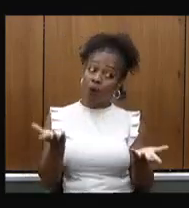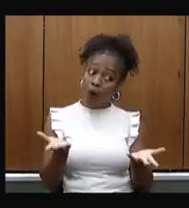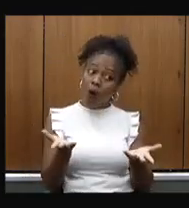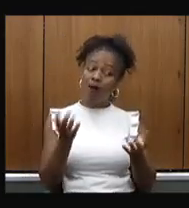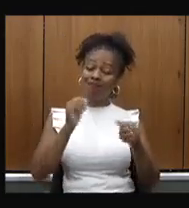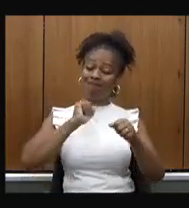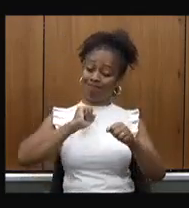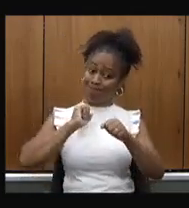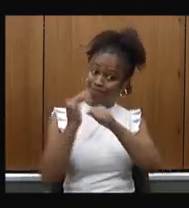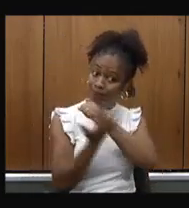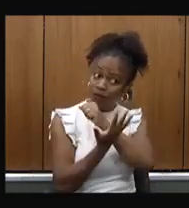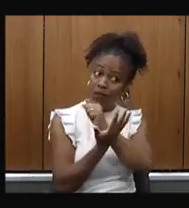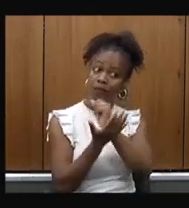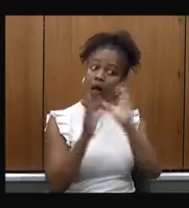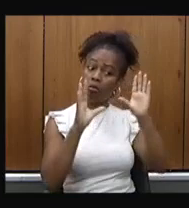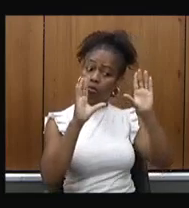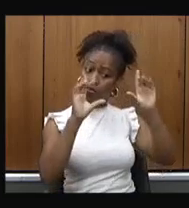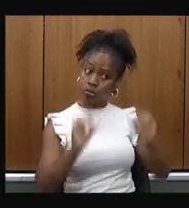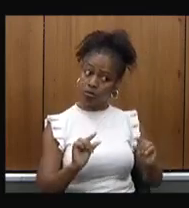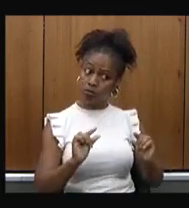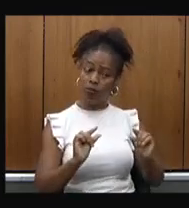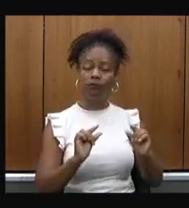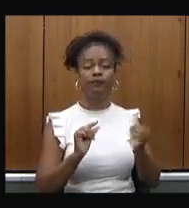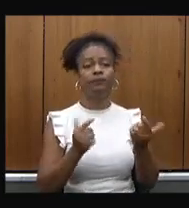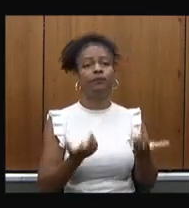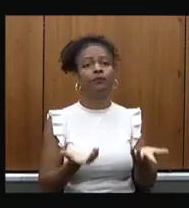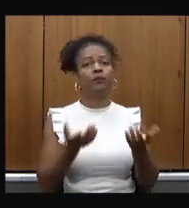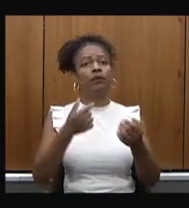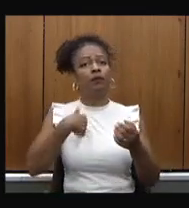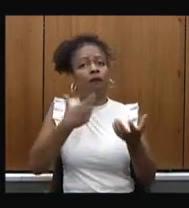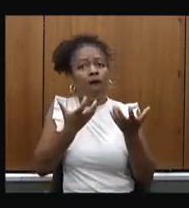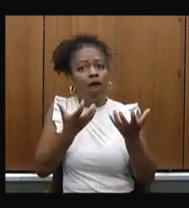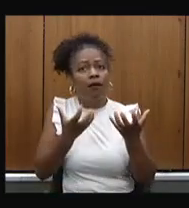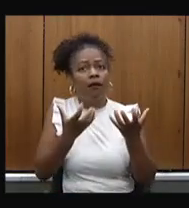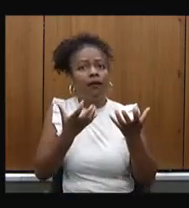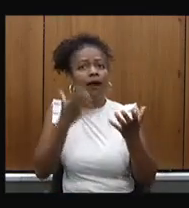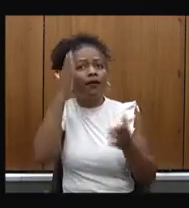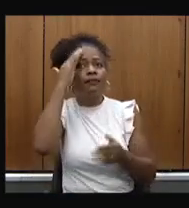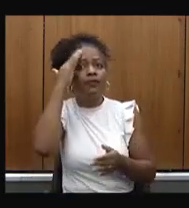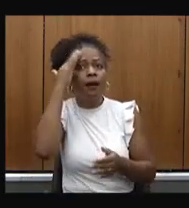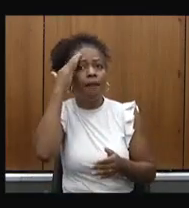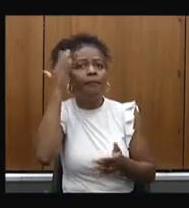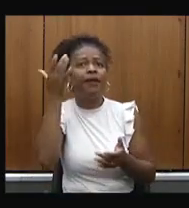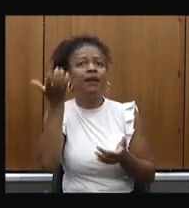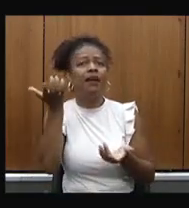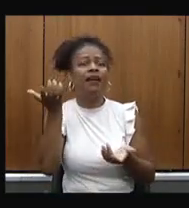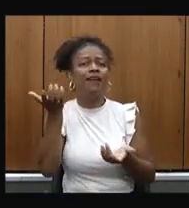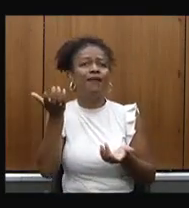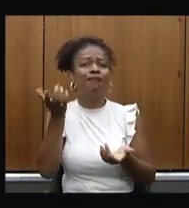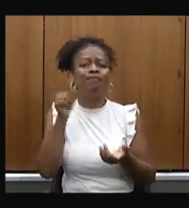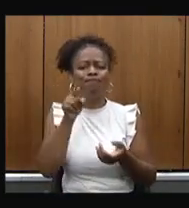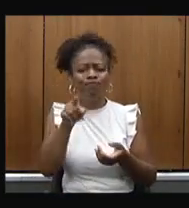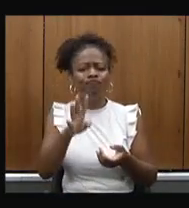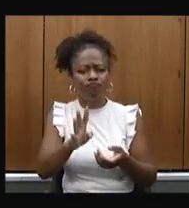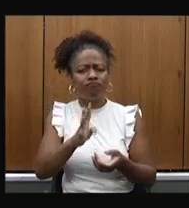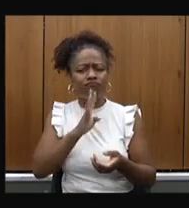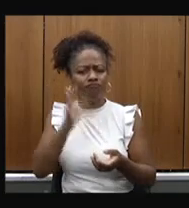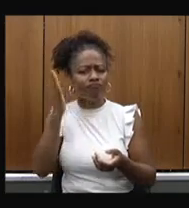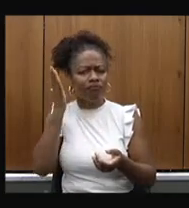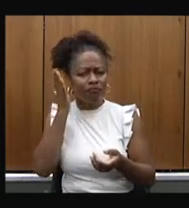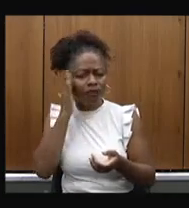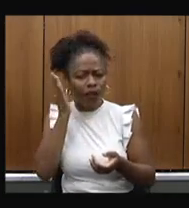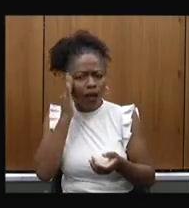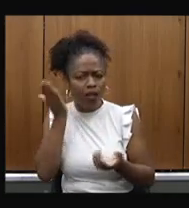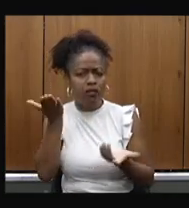momento crítico da pandemia eu queria saber se vossa excelência tem conhecimento do